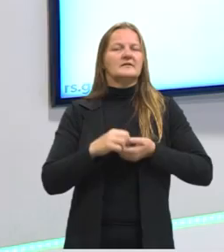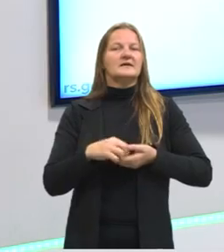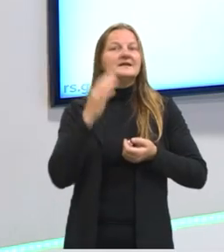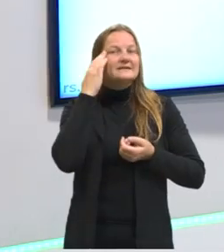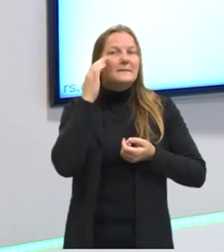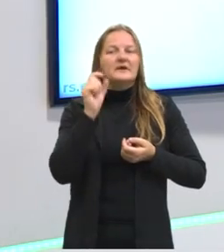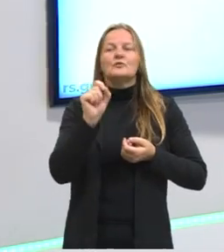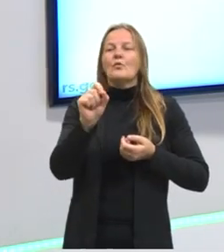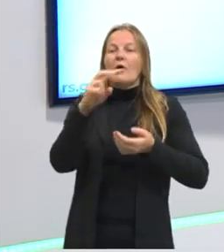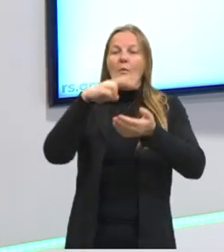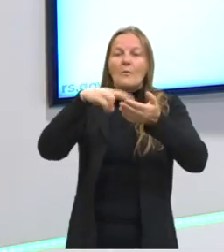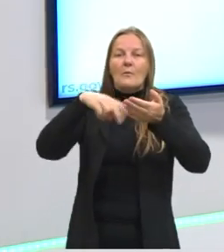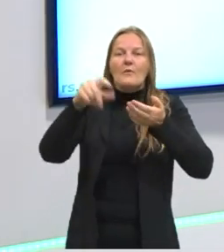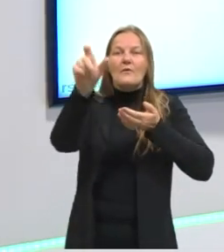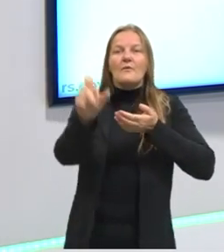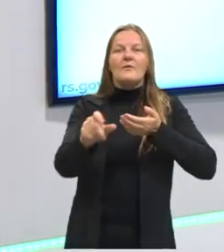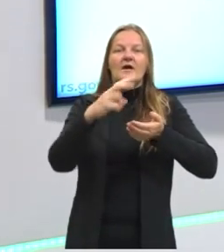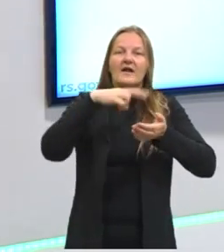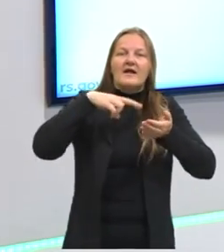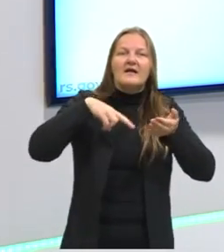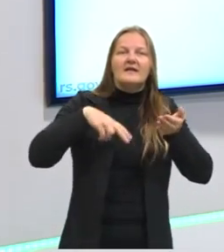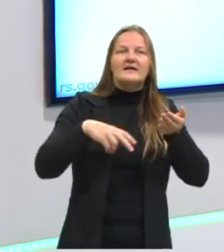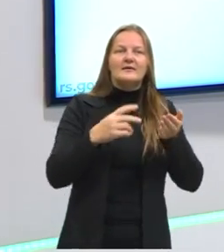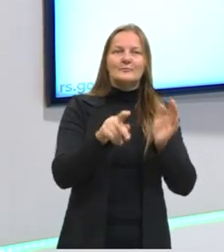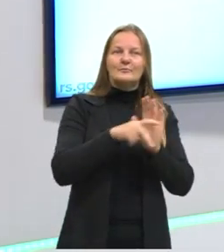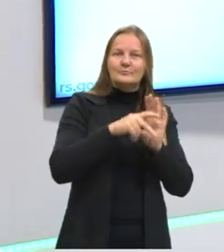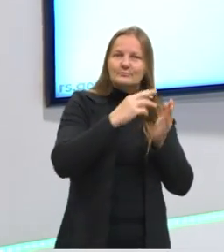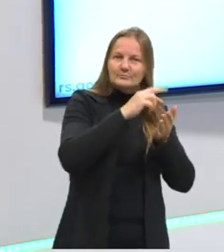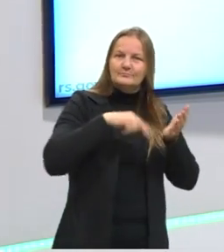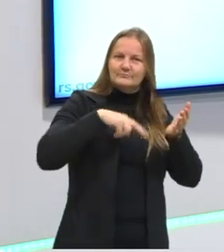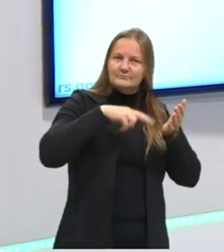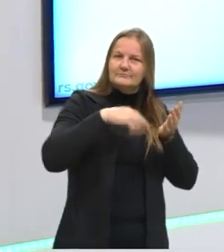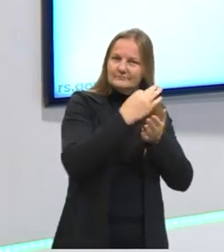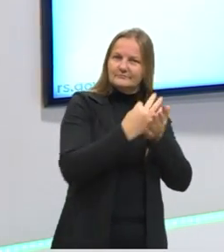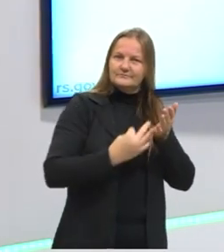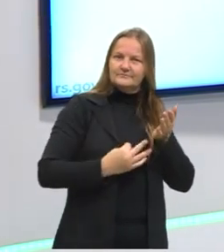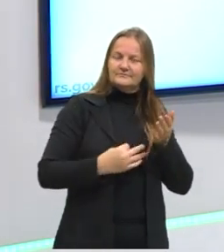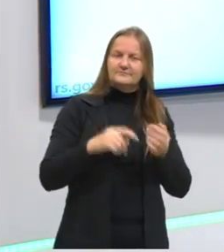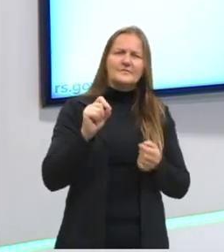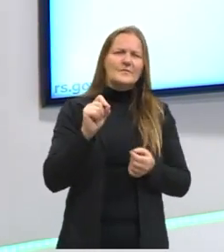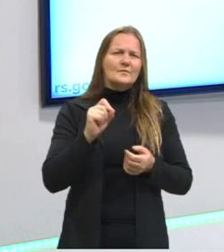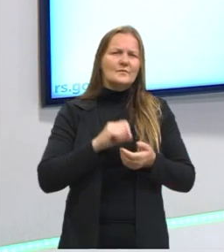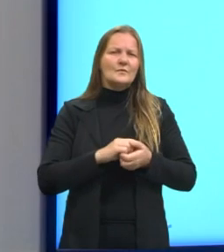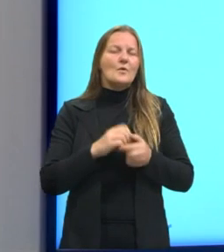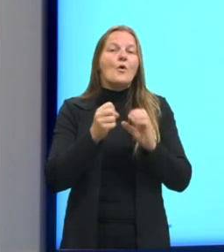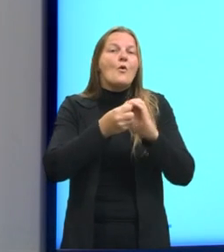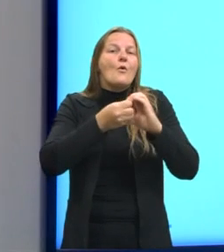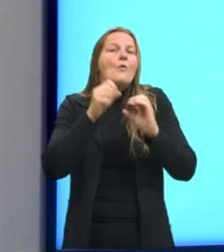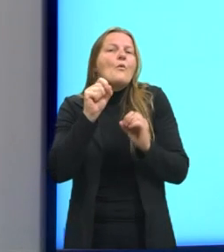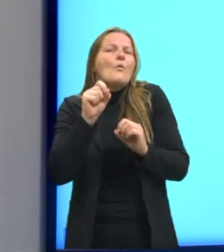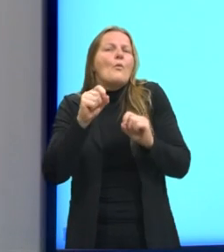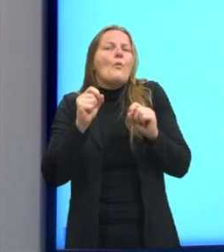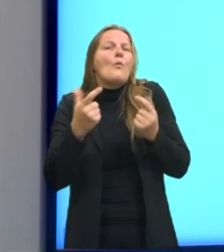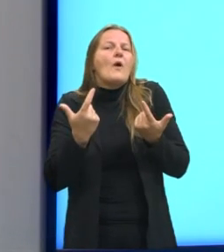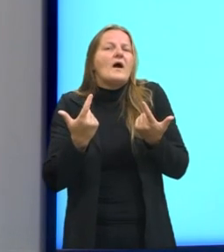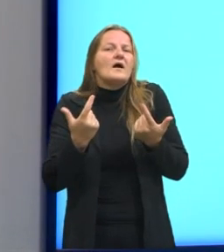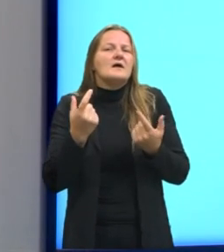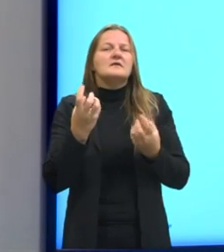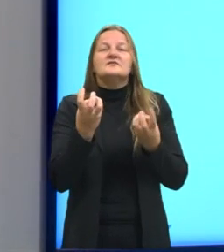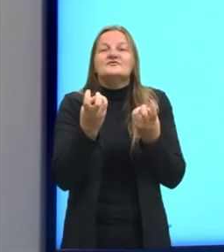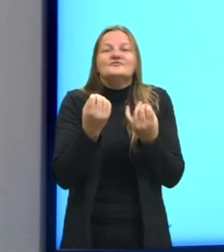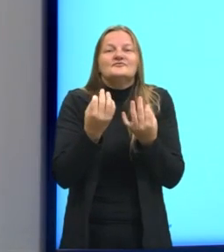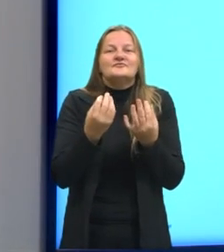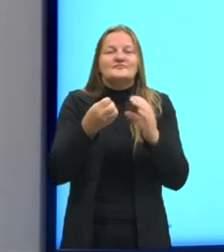quem vai ser o leitor, ou idealizando esse leitor, quais são as características